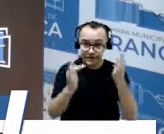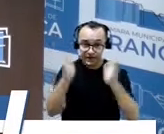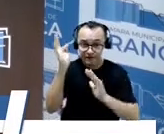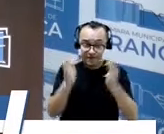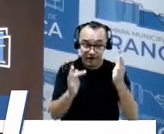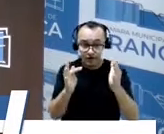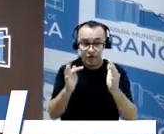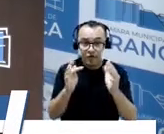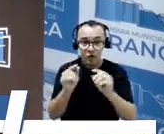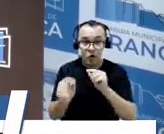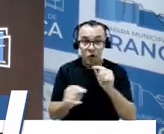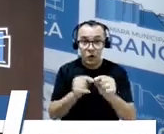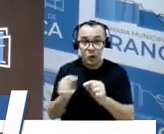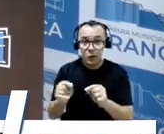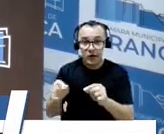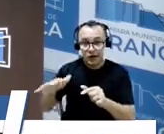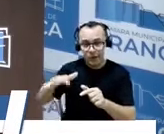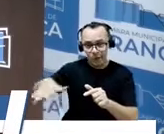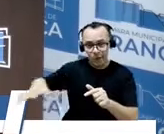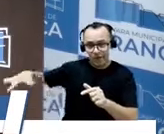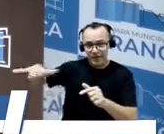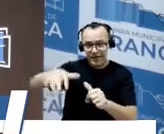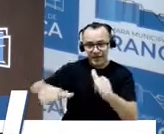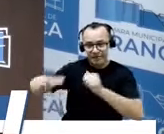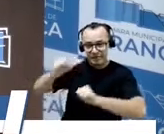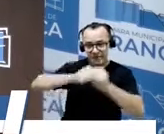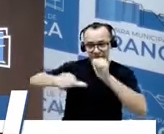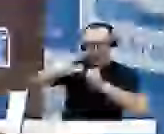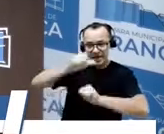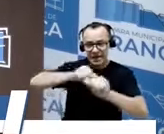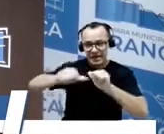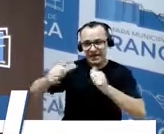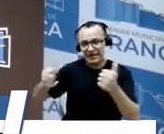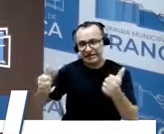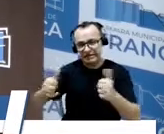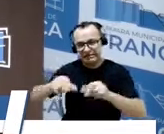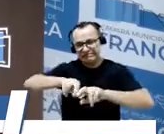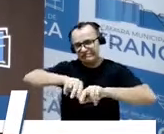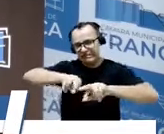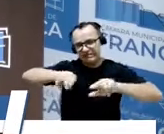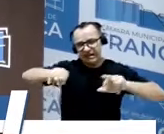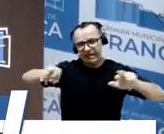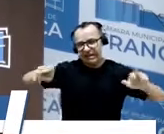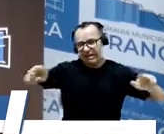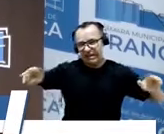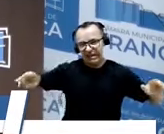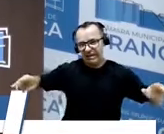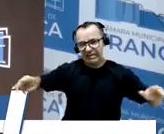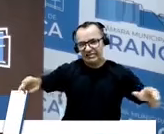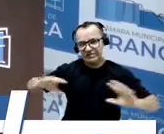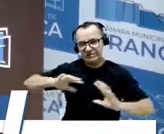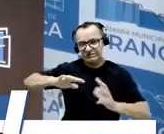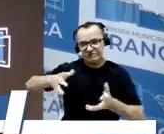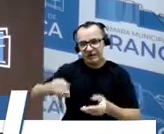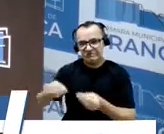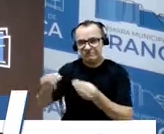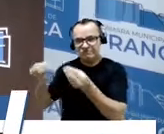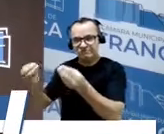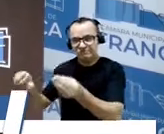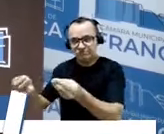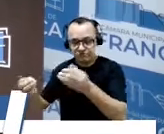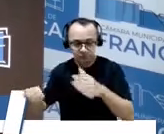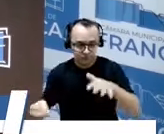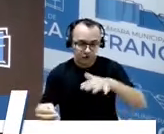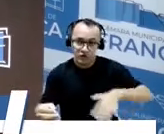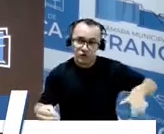saiu do ambiente de bebida, de tantas coisas que o mundo oferece para estar num ambiente saudável, onde,